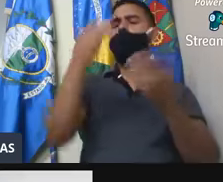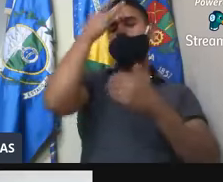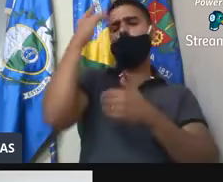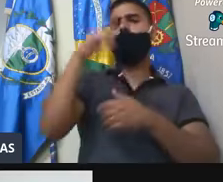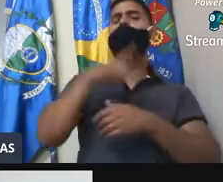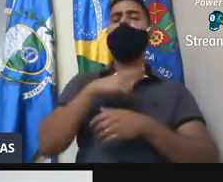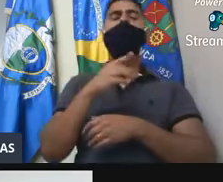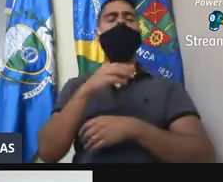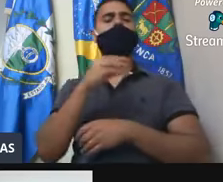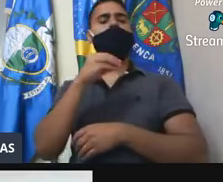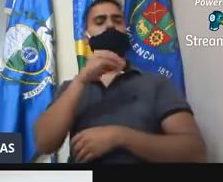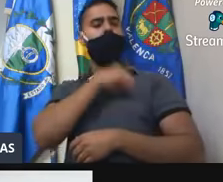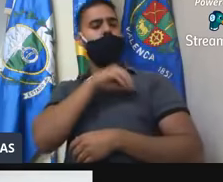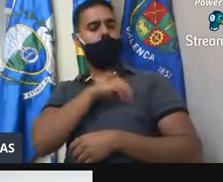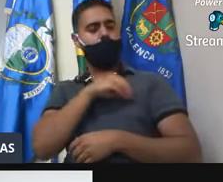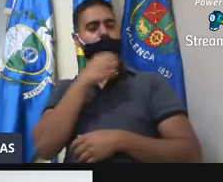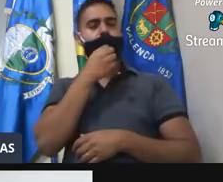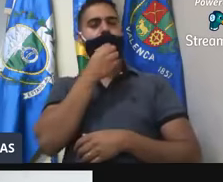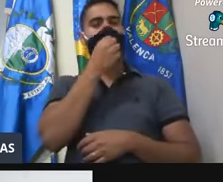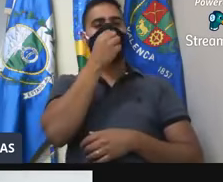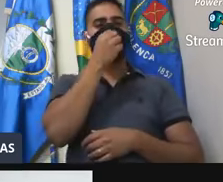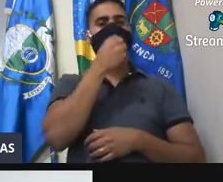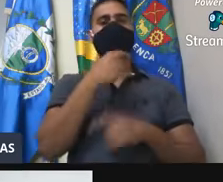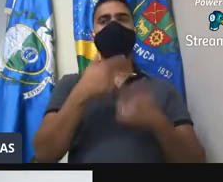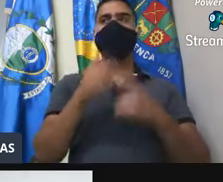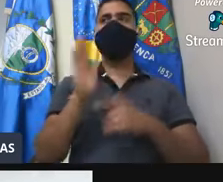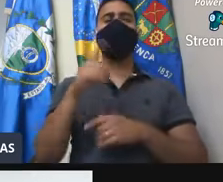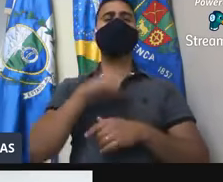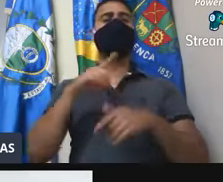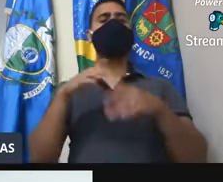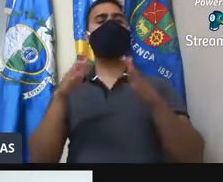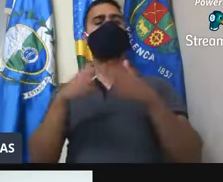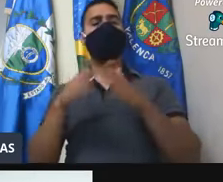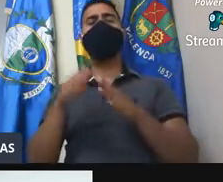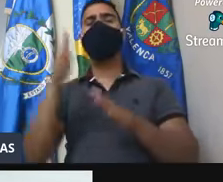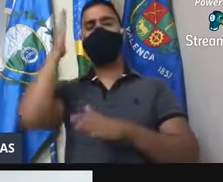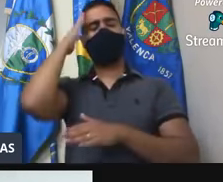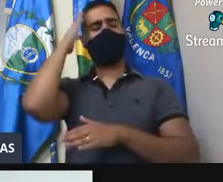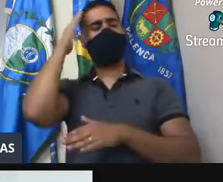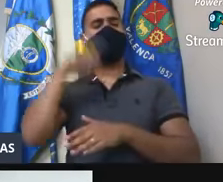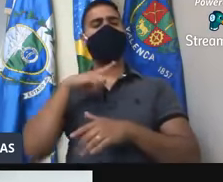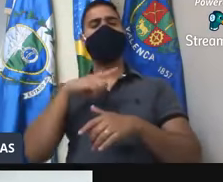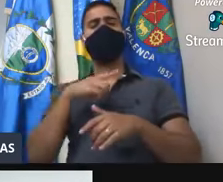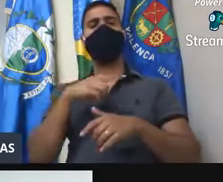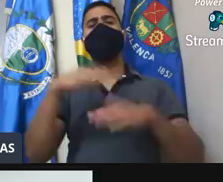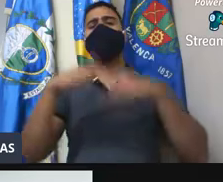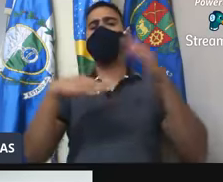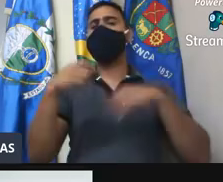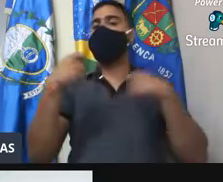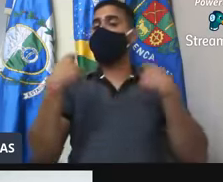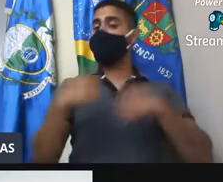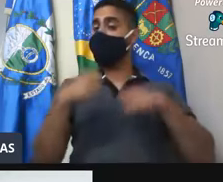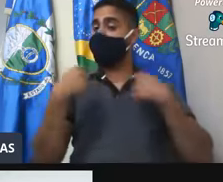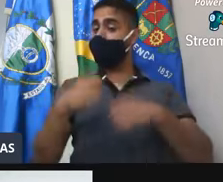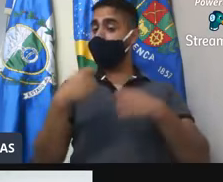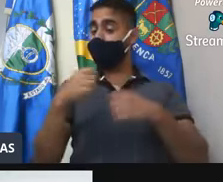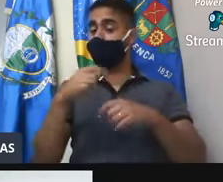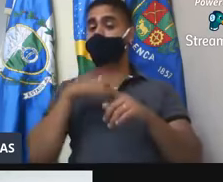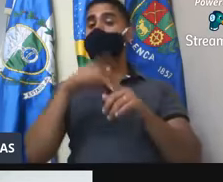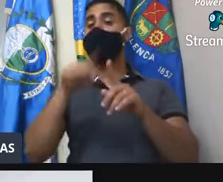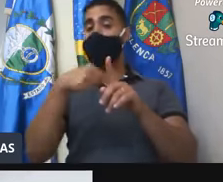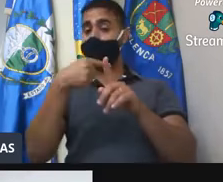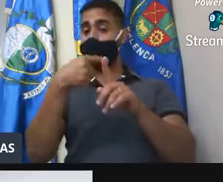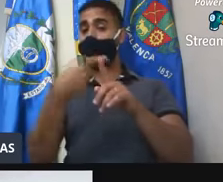sabendo, querendo saber quais funcionários estão recebendo, porque a gente entra com esse pedido aí, a gente sabe que tem funcionários que